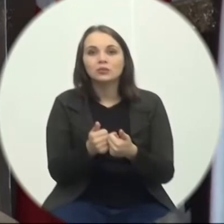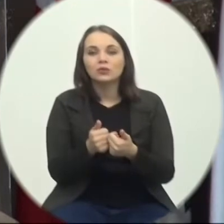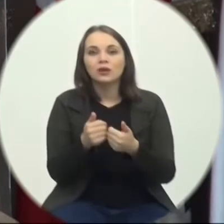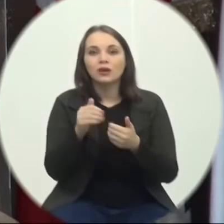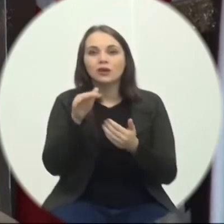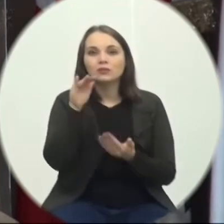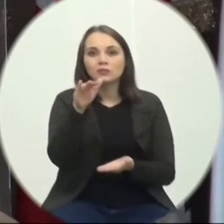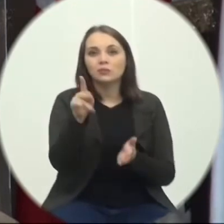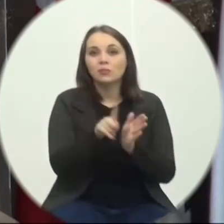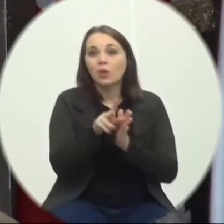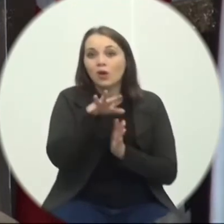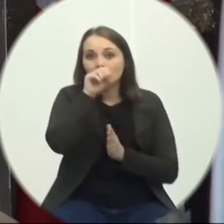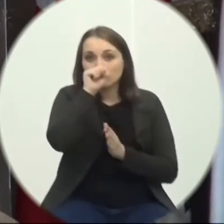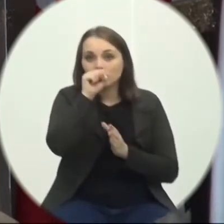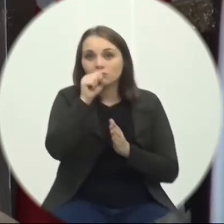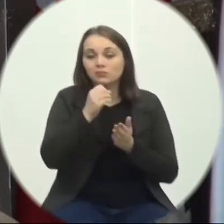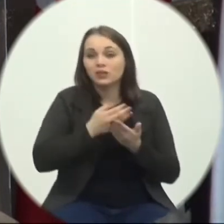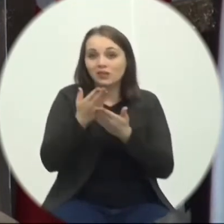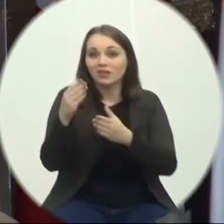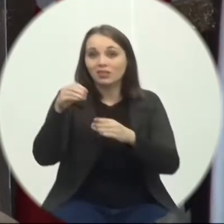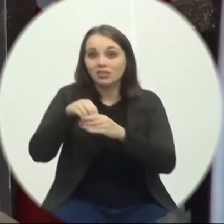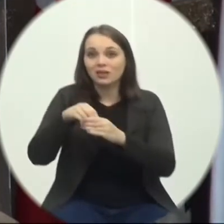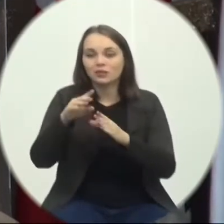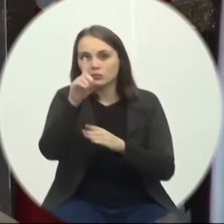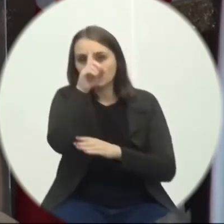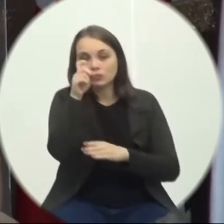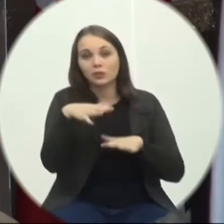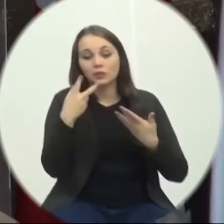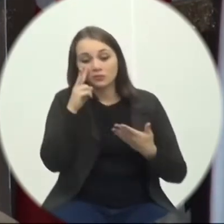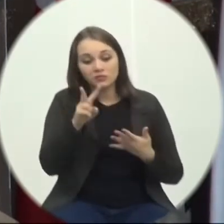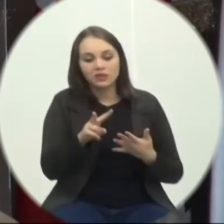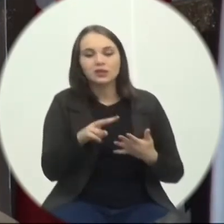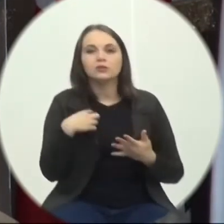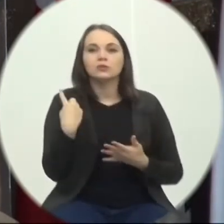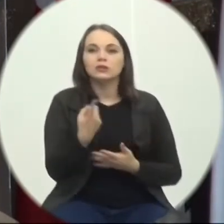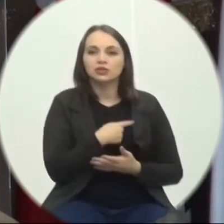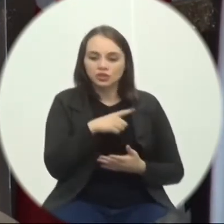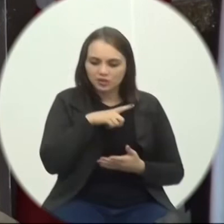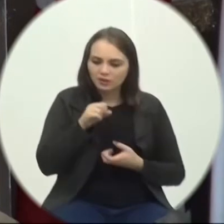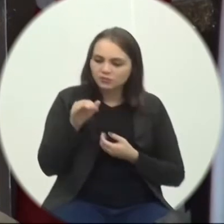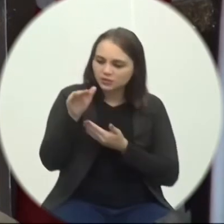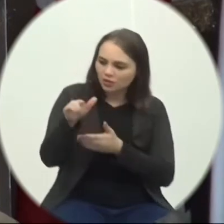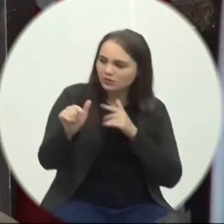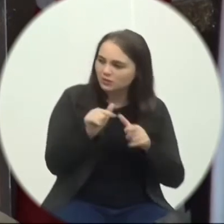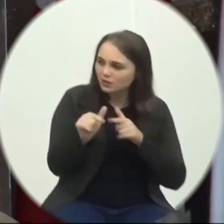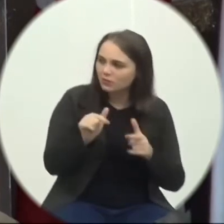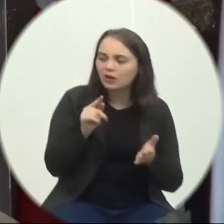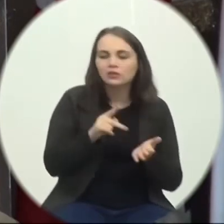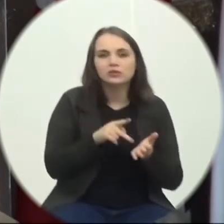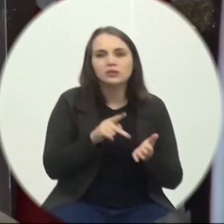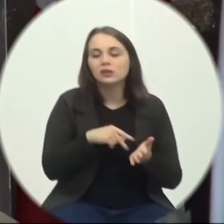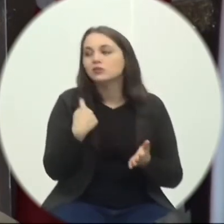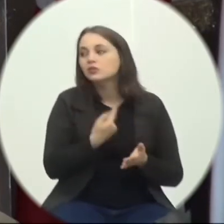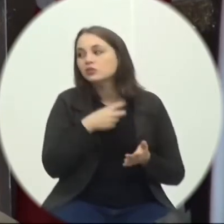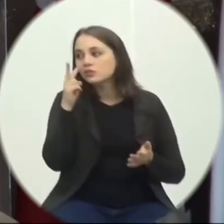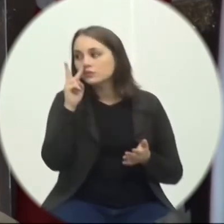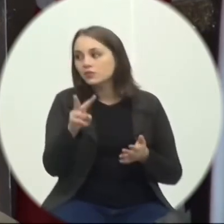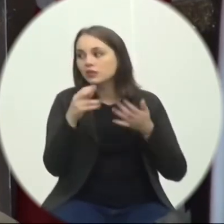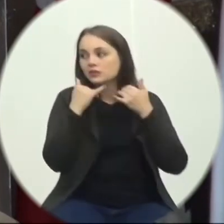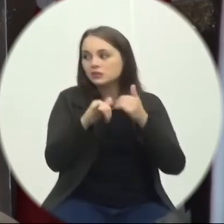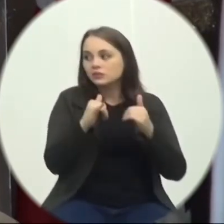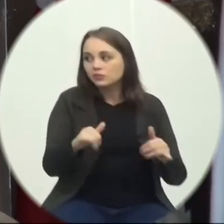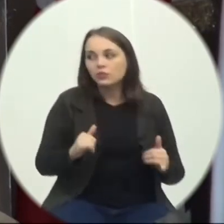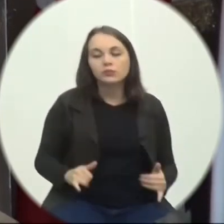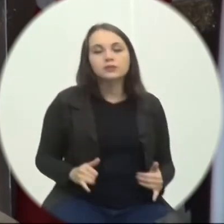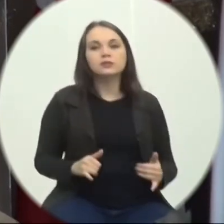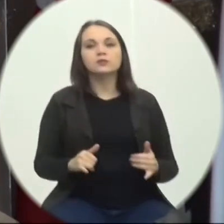Até os hospitais E acho que Tendo essa previsibilidade Esse trabalho De intenso Da gente requerer Essas informações Em torno desse